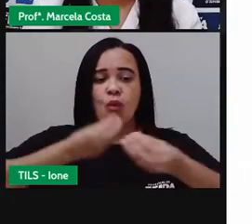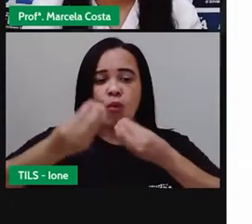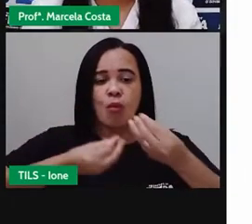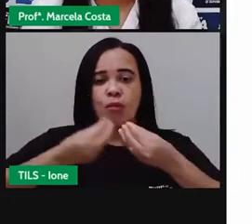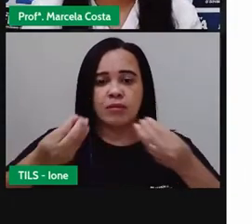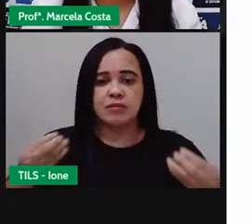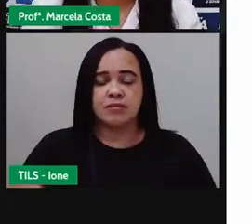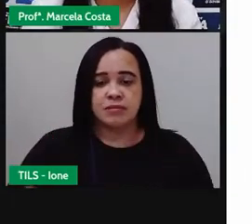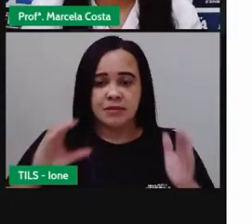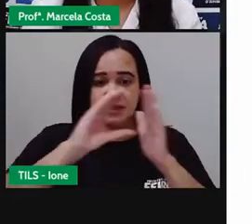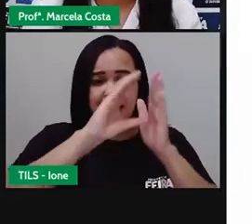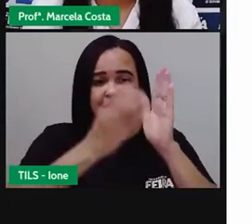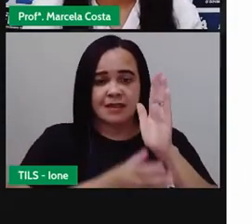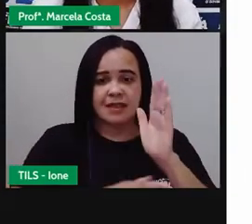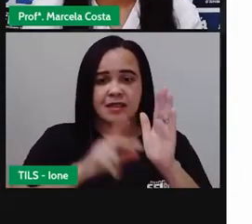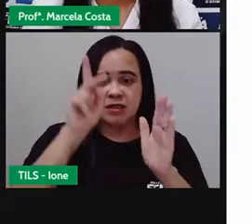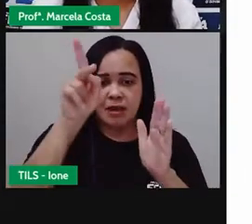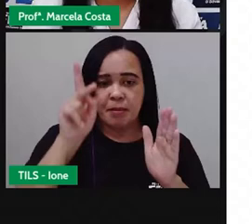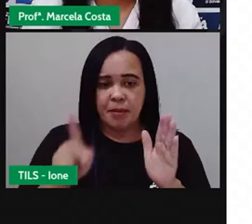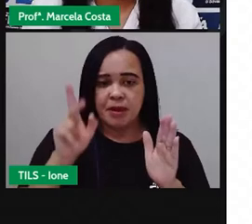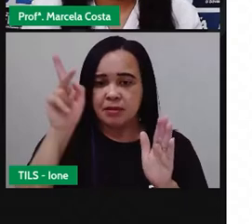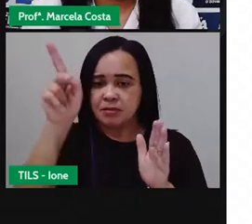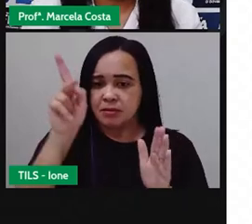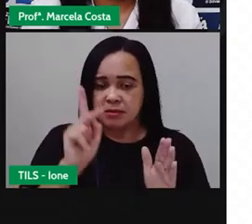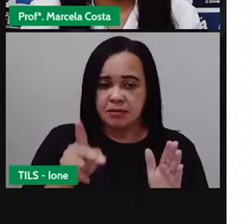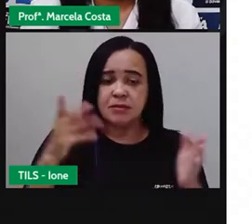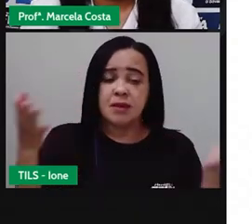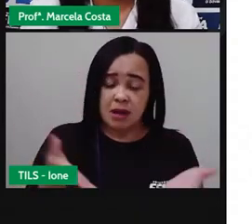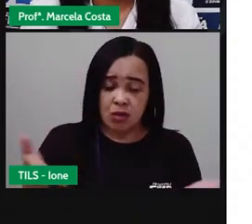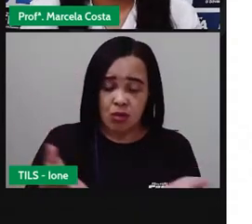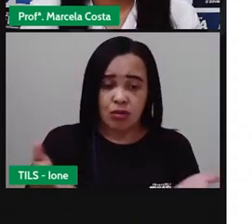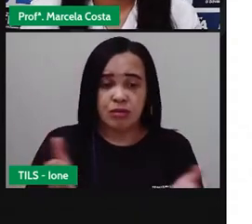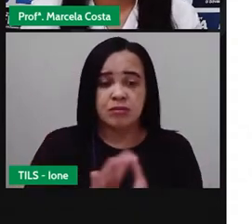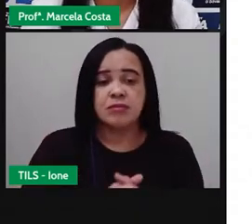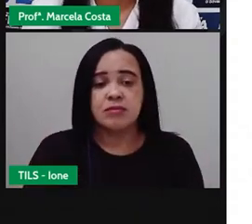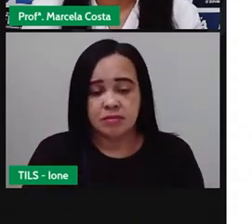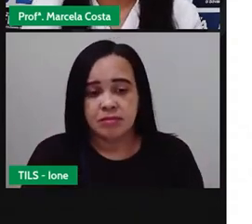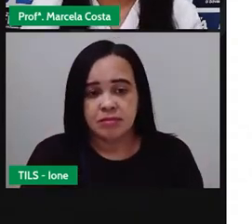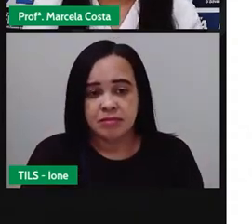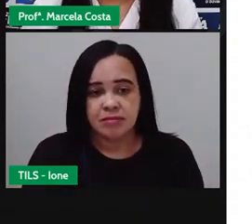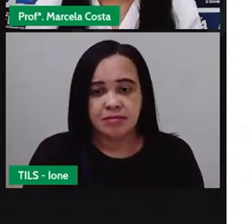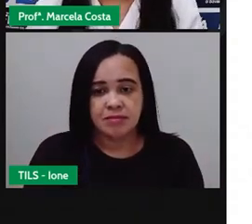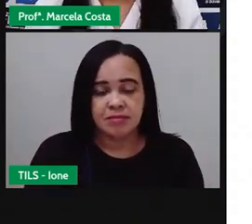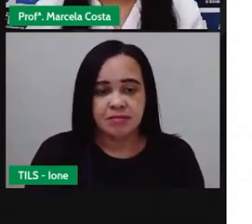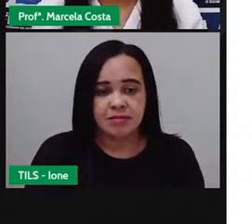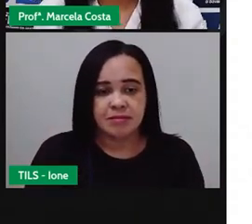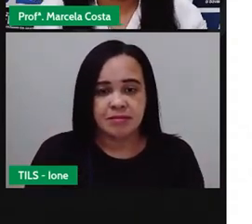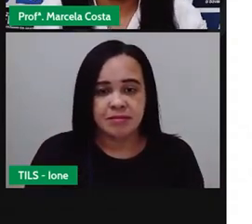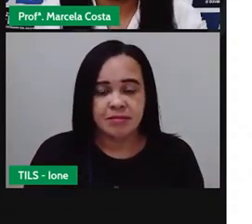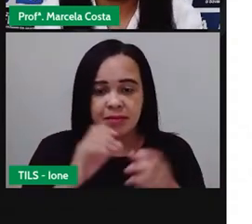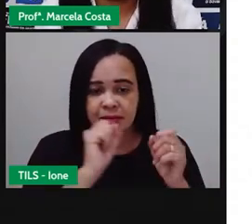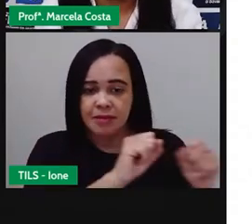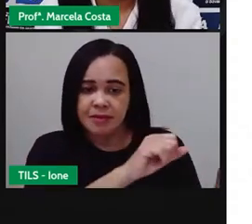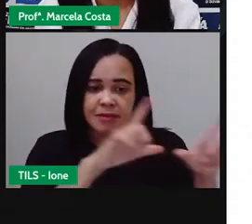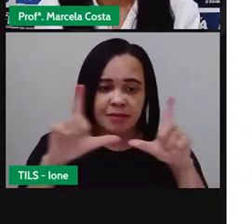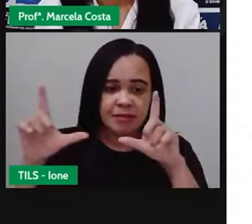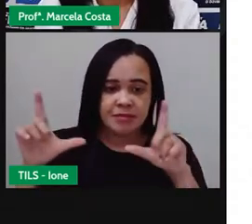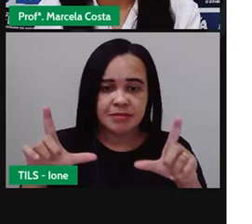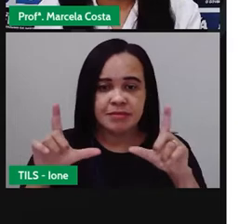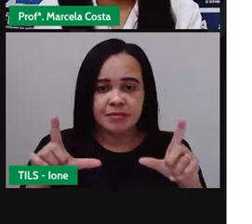As características pessoais agora. Agora que nós já vimos as características pessoais,